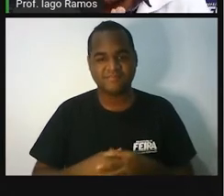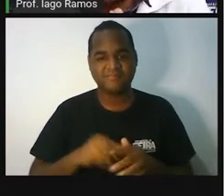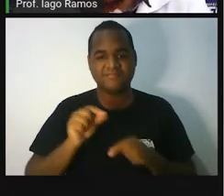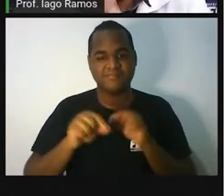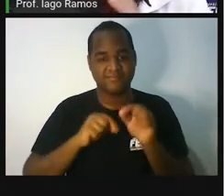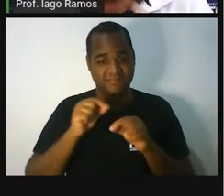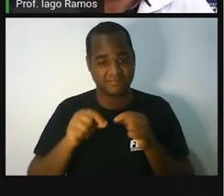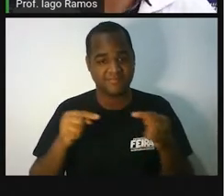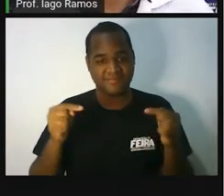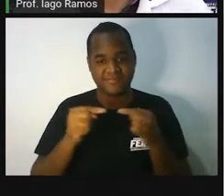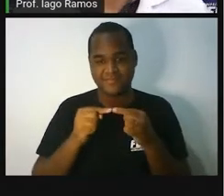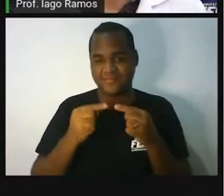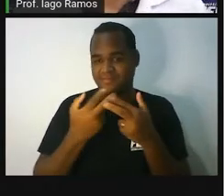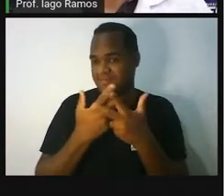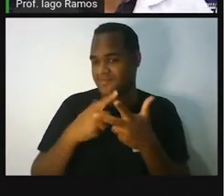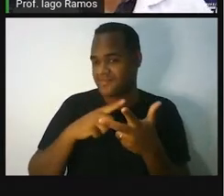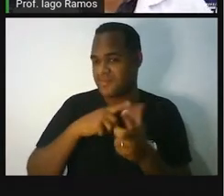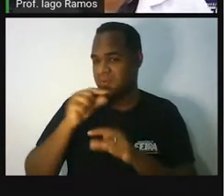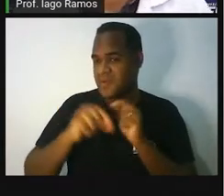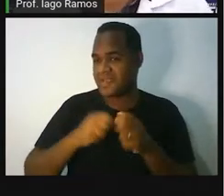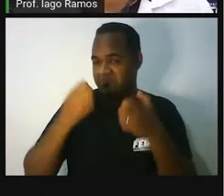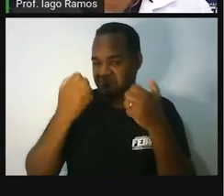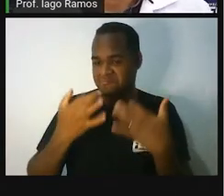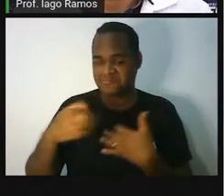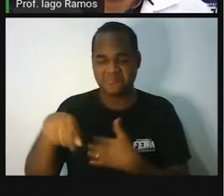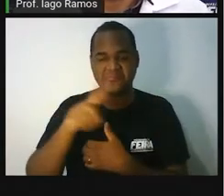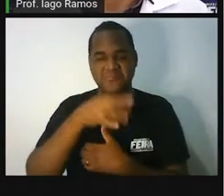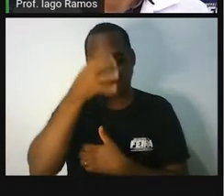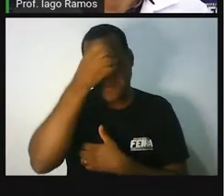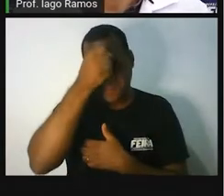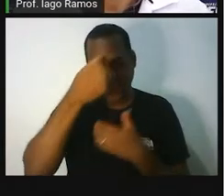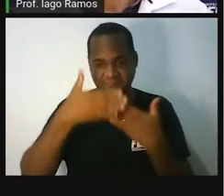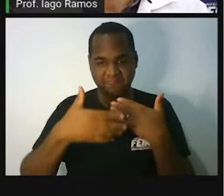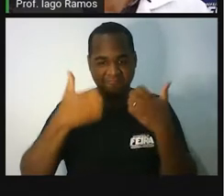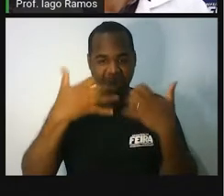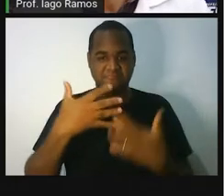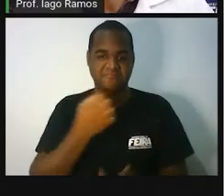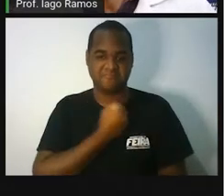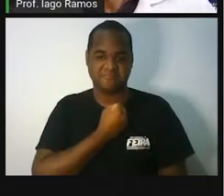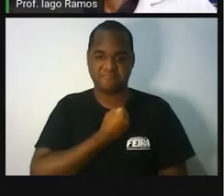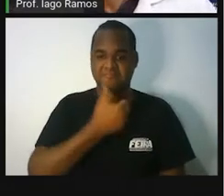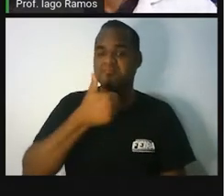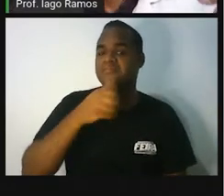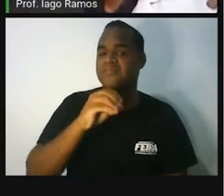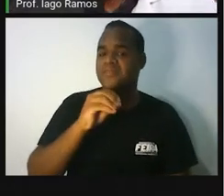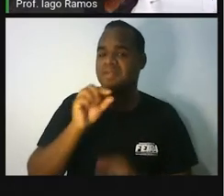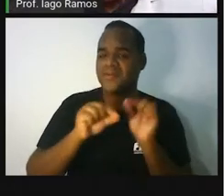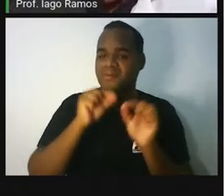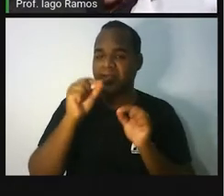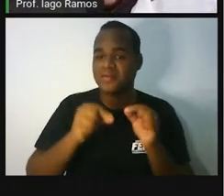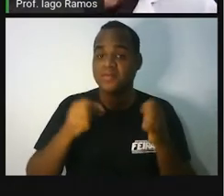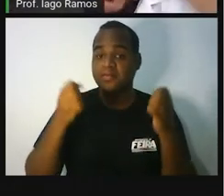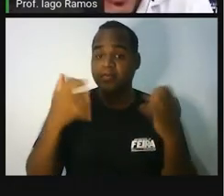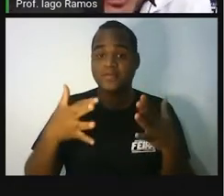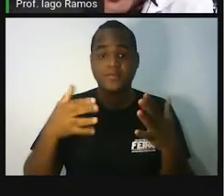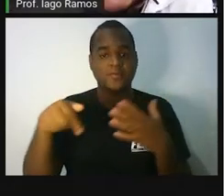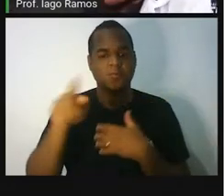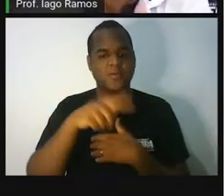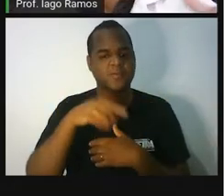professor, o a gente vai aprender nessa aula de número 10? Bom, a gente vai